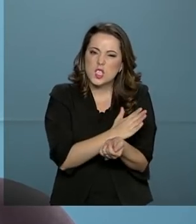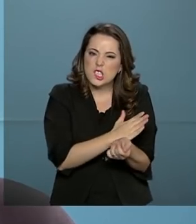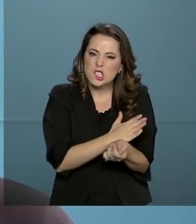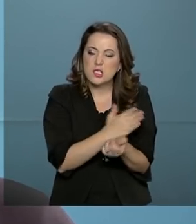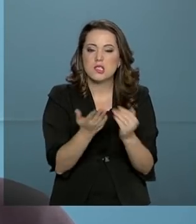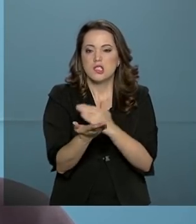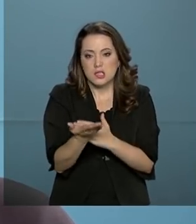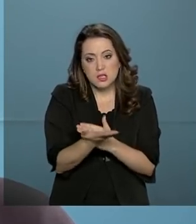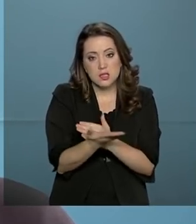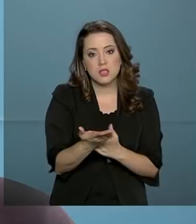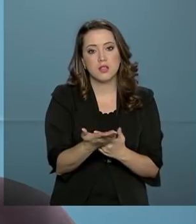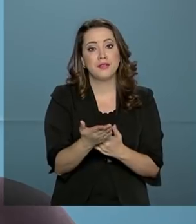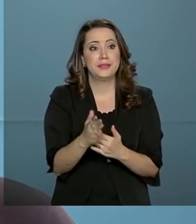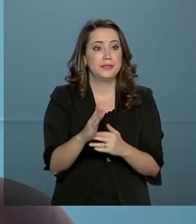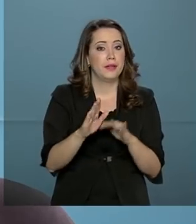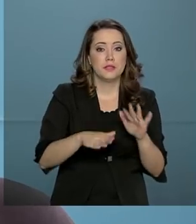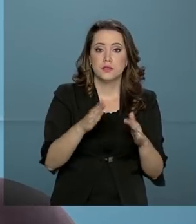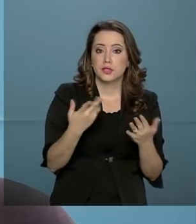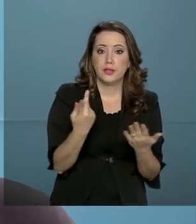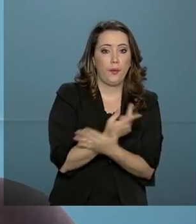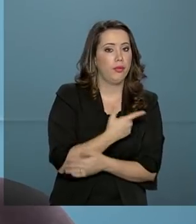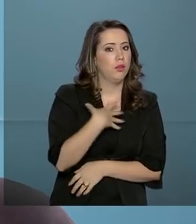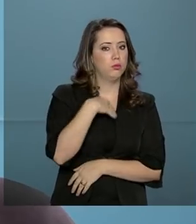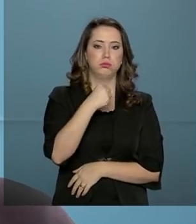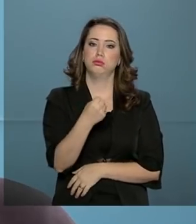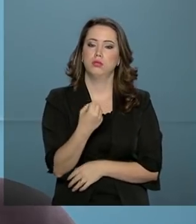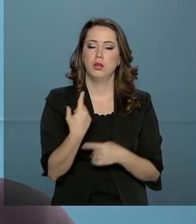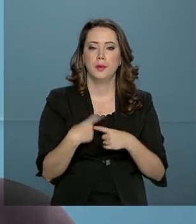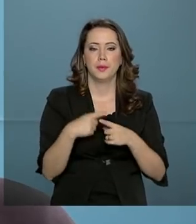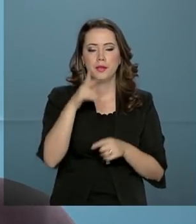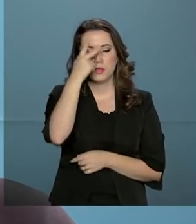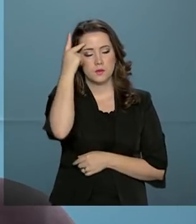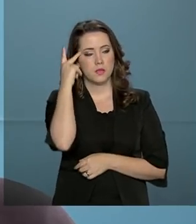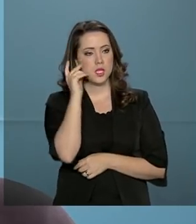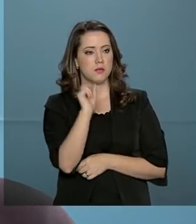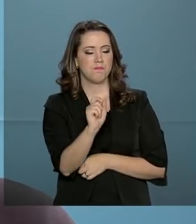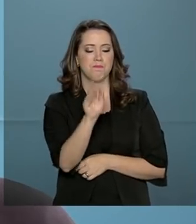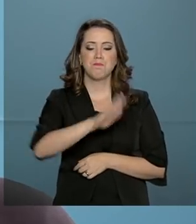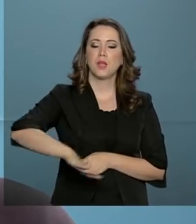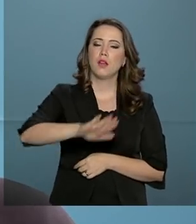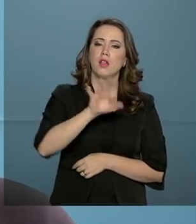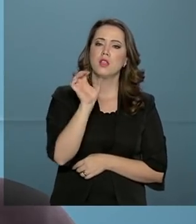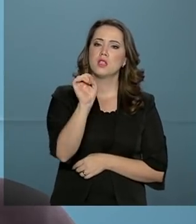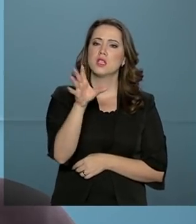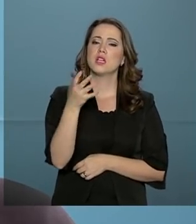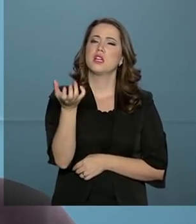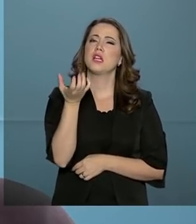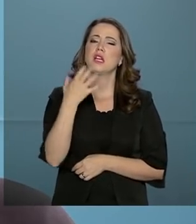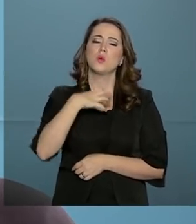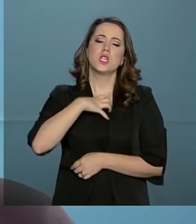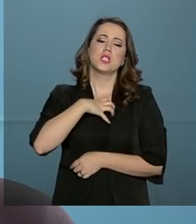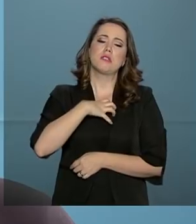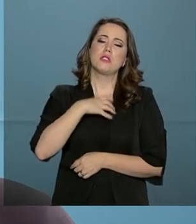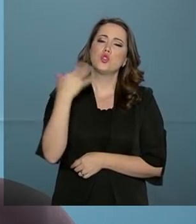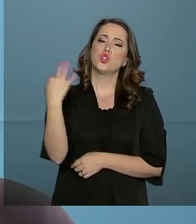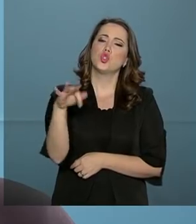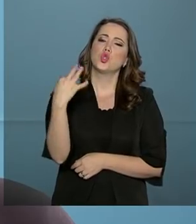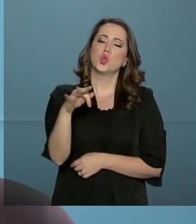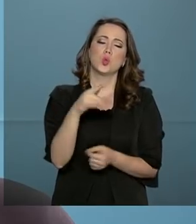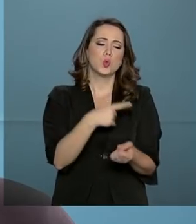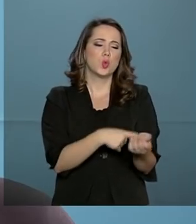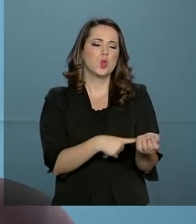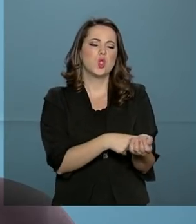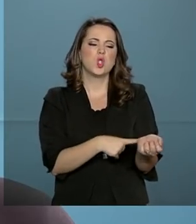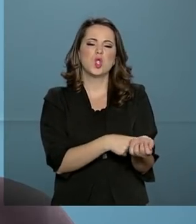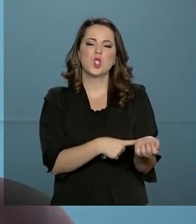suicida acabam chegando ao suicídio. Por exemplo, a criança que quer só se cortar para sentir dor. E por que ela quer sentir